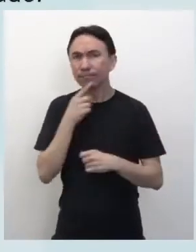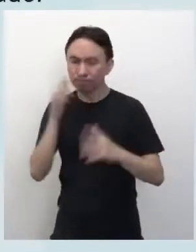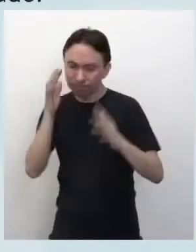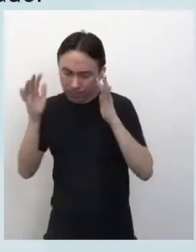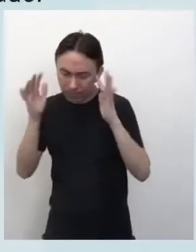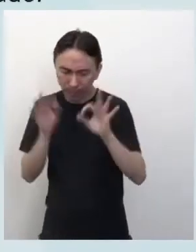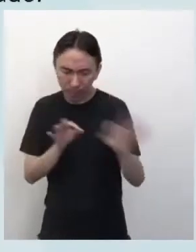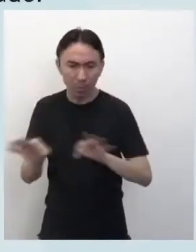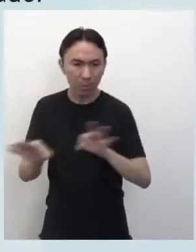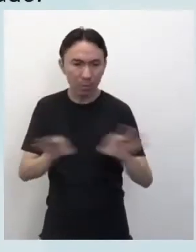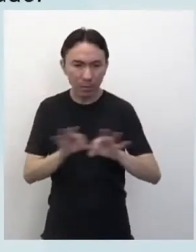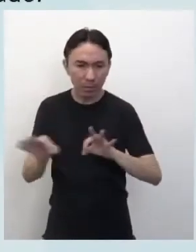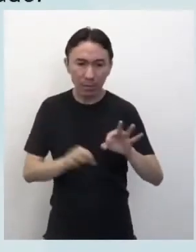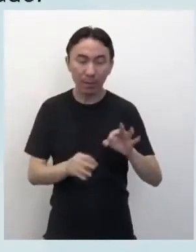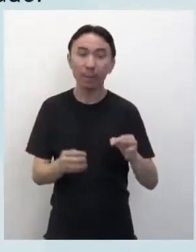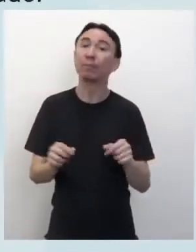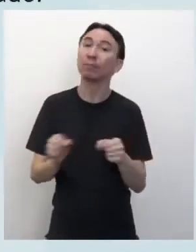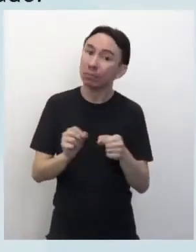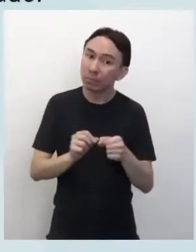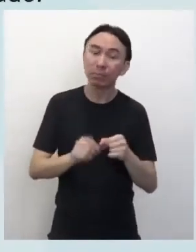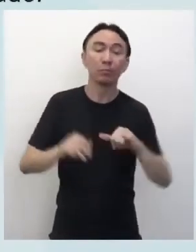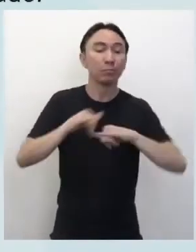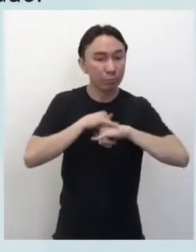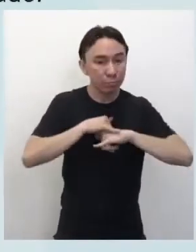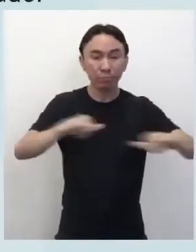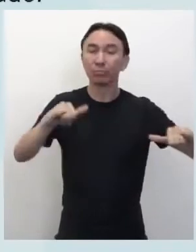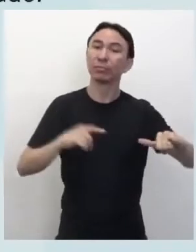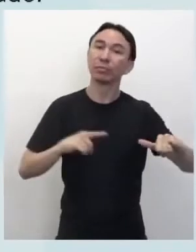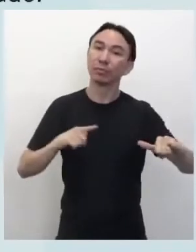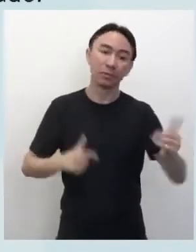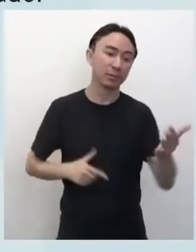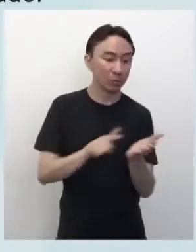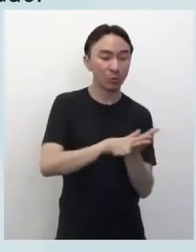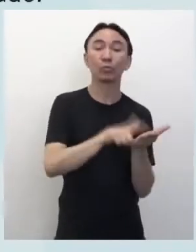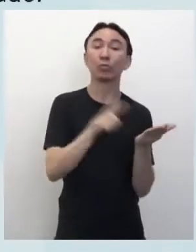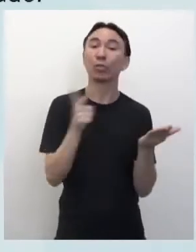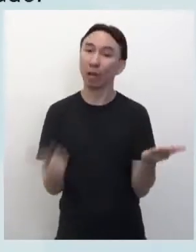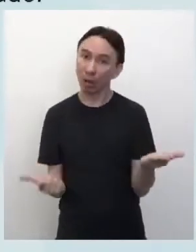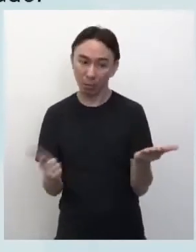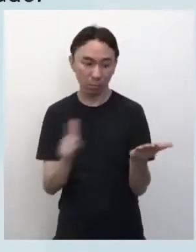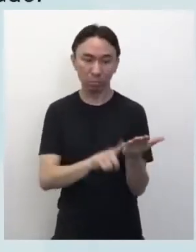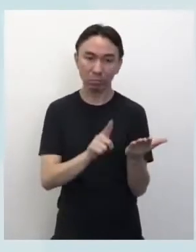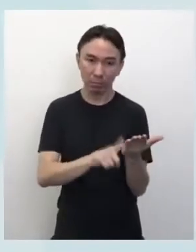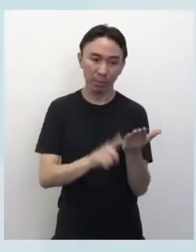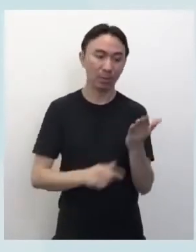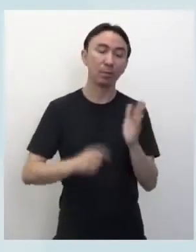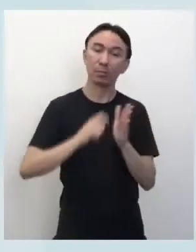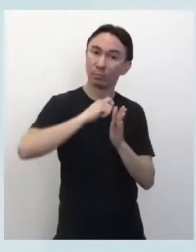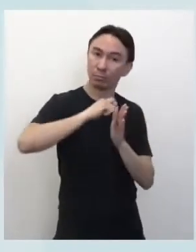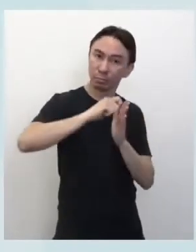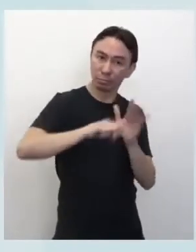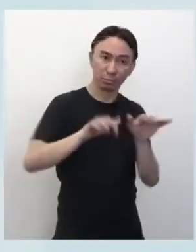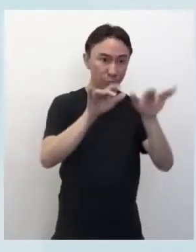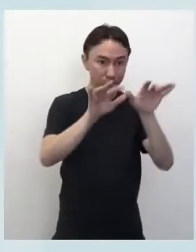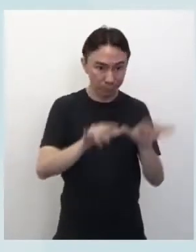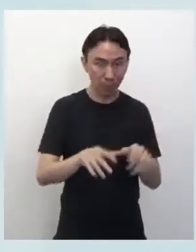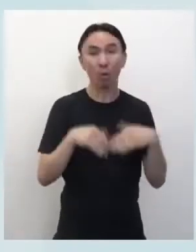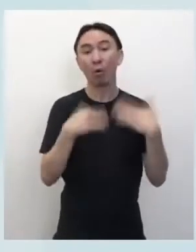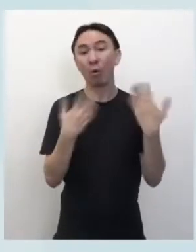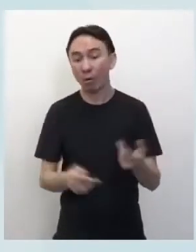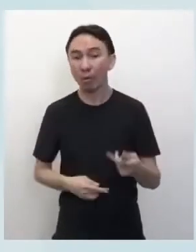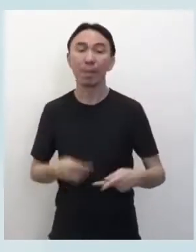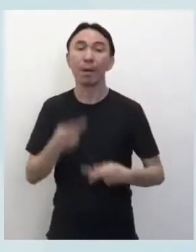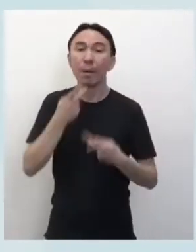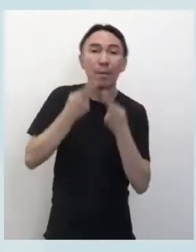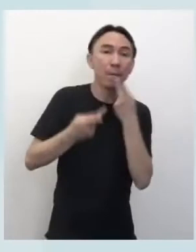a serem apresentadas por meio de um jornal escrito ou falado. Lembrando, né, que esse material